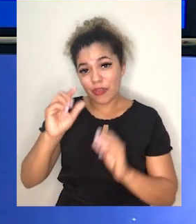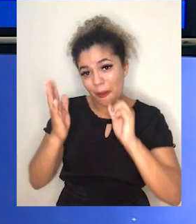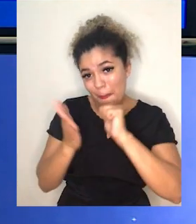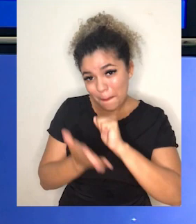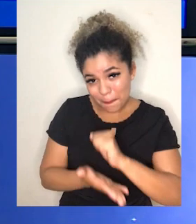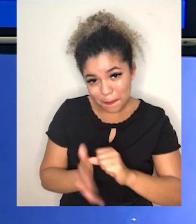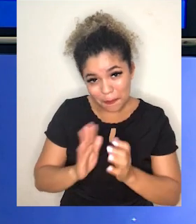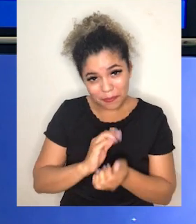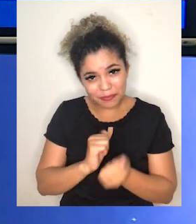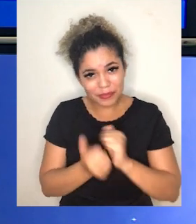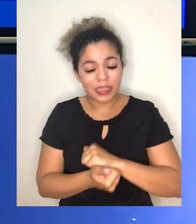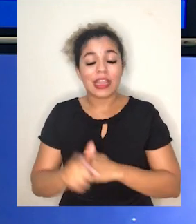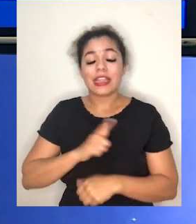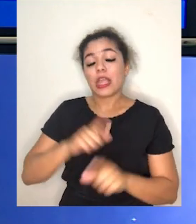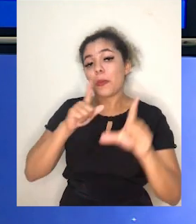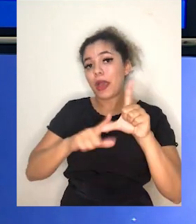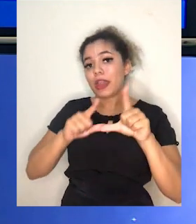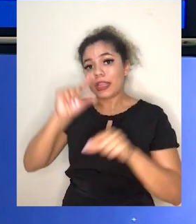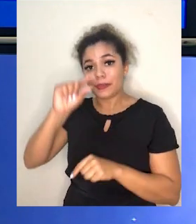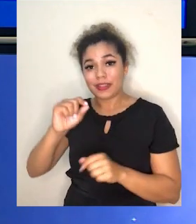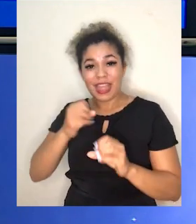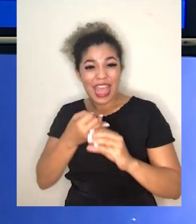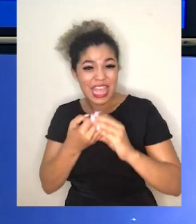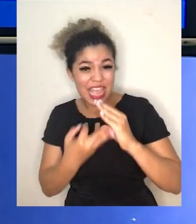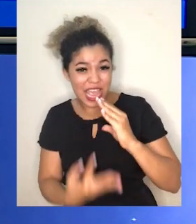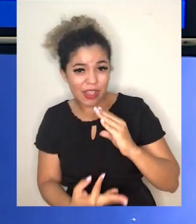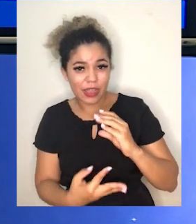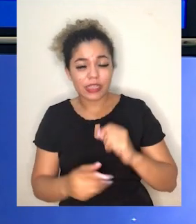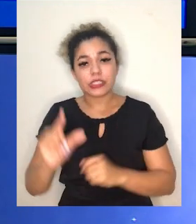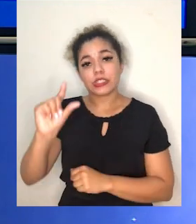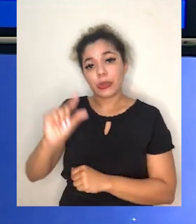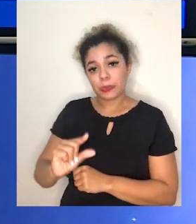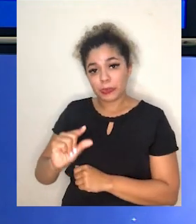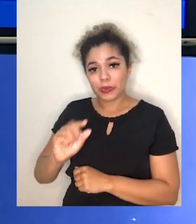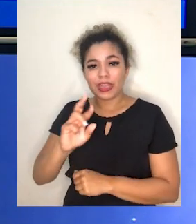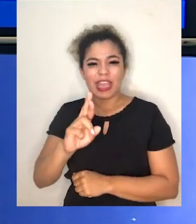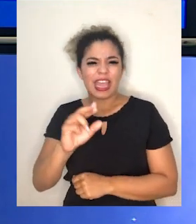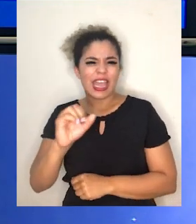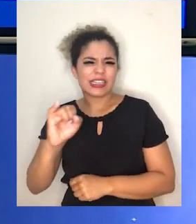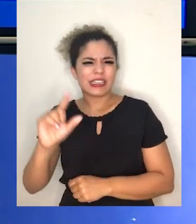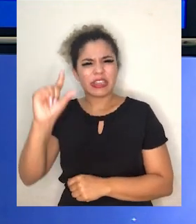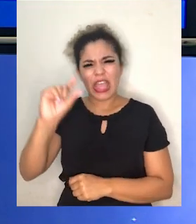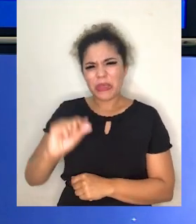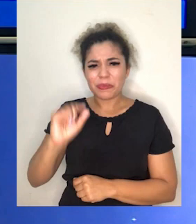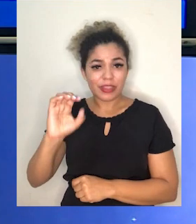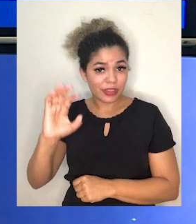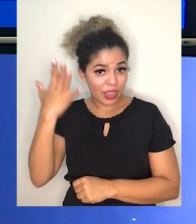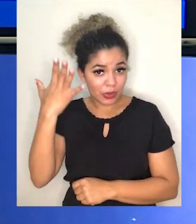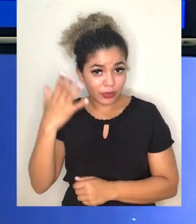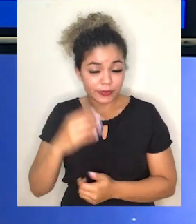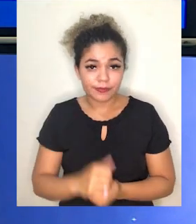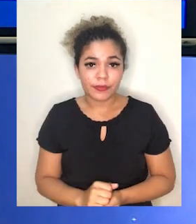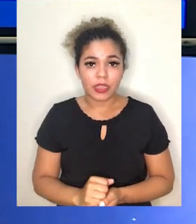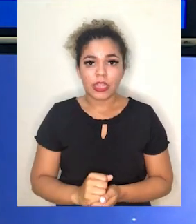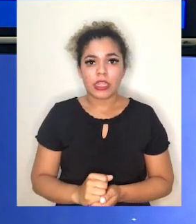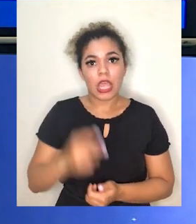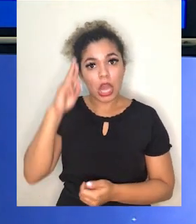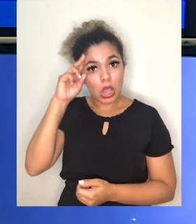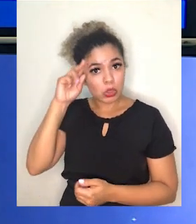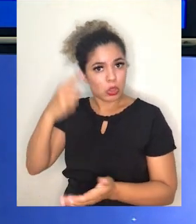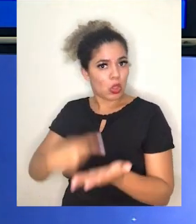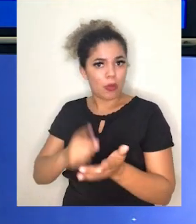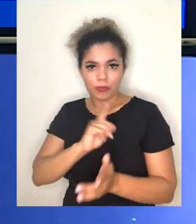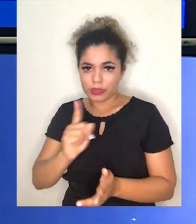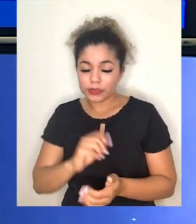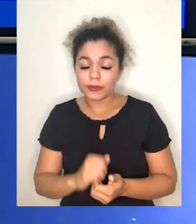quando nós temos uma letra minúscula, é uma característica recessiva, ou seja, que ela é menos frequente, que ela não é dominante,